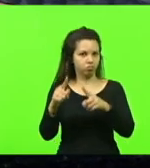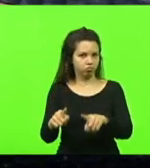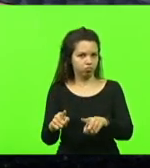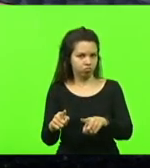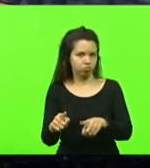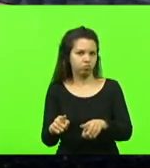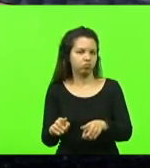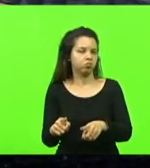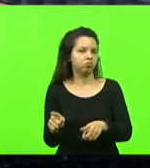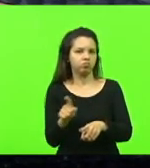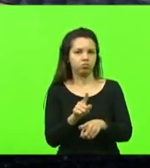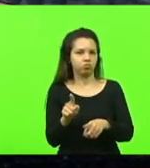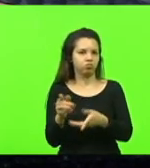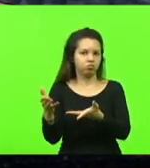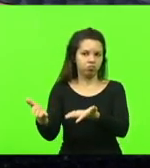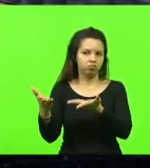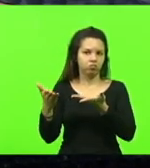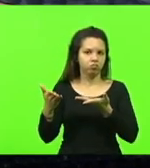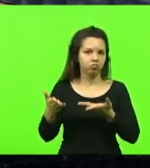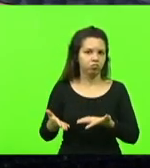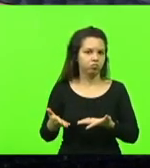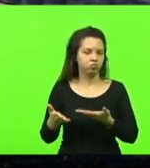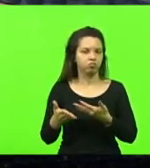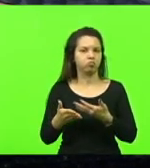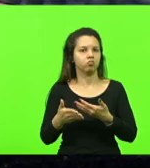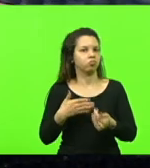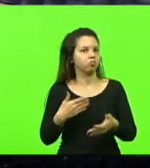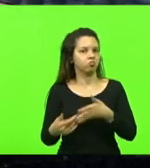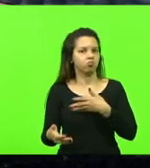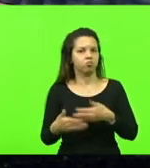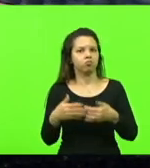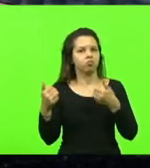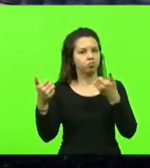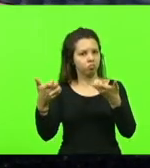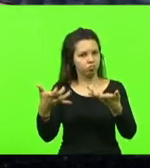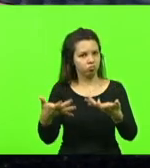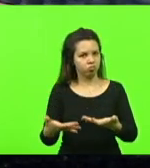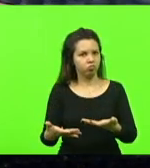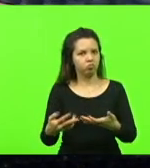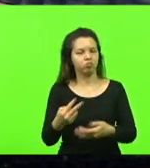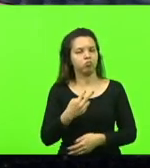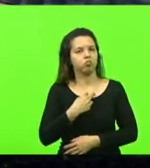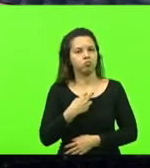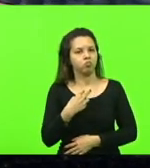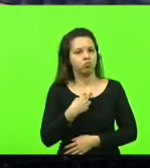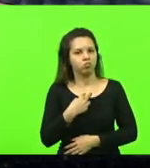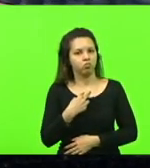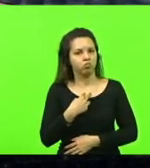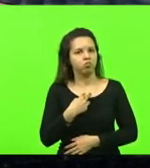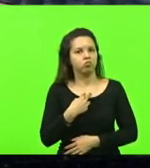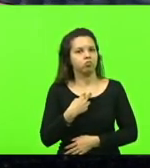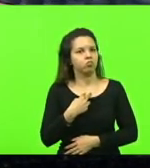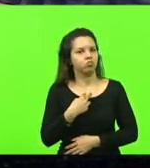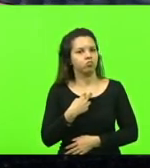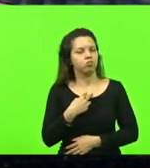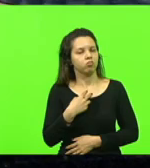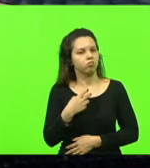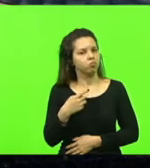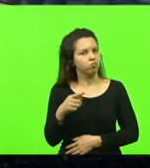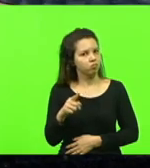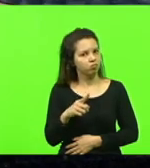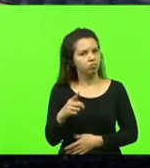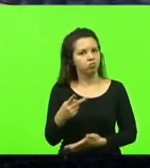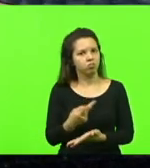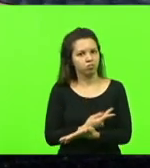alguém aqui a dar qualquer tipo de explicação. Isso não pode, isso não pode, não deve acontecer de forma alguma,